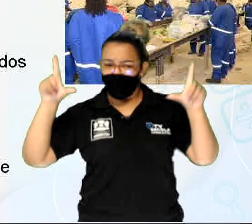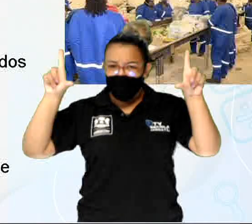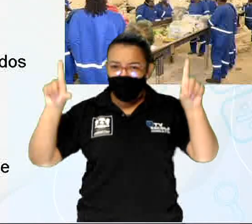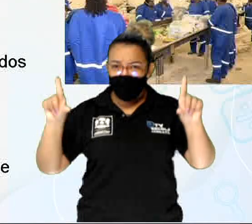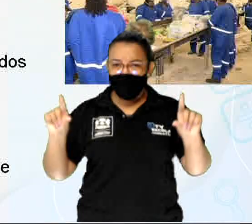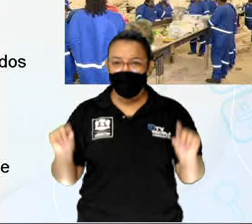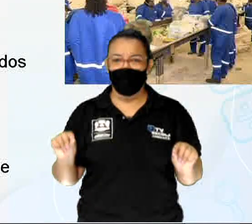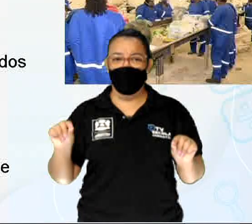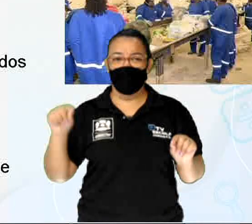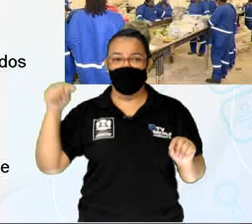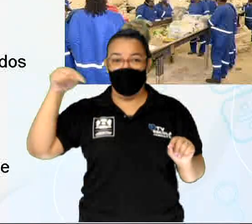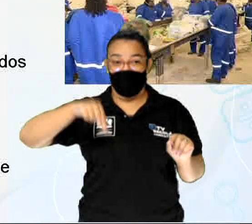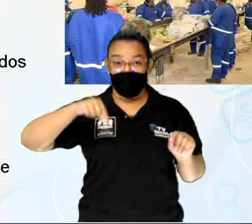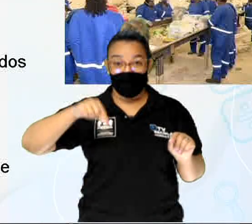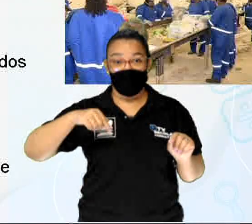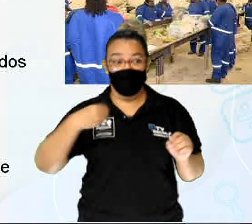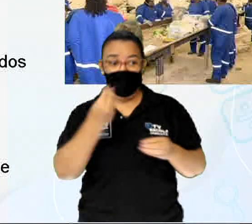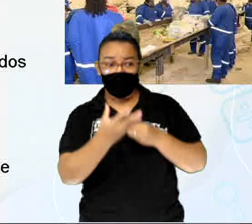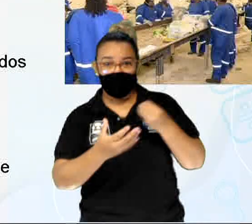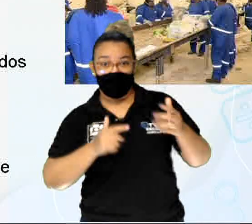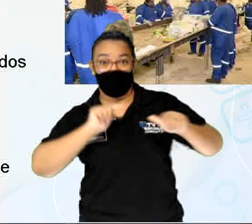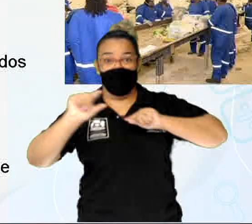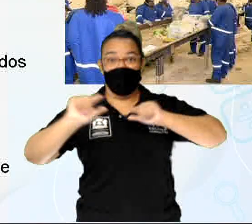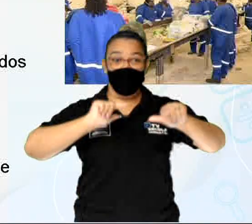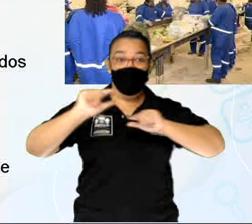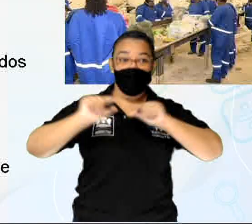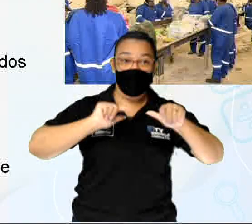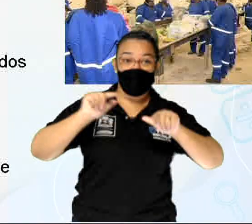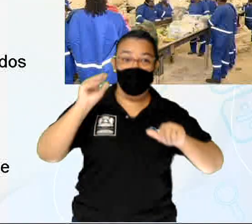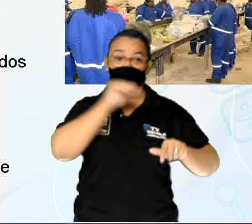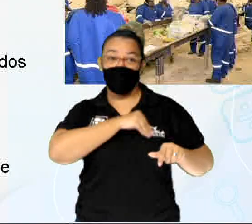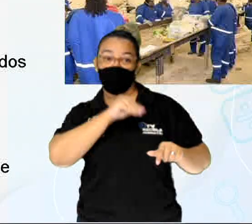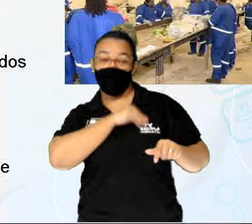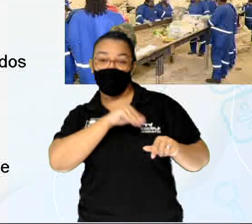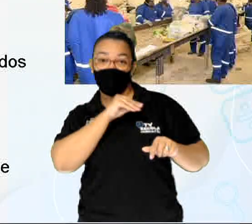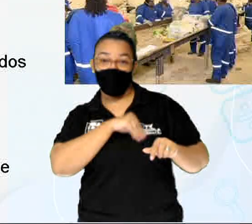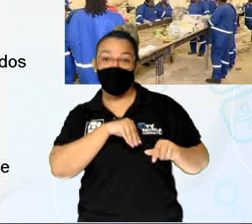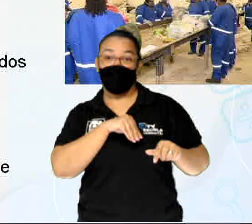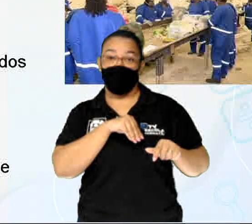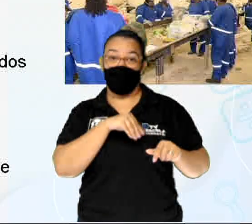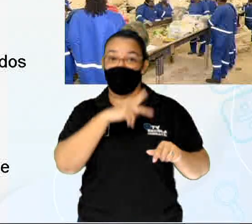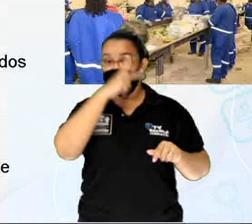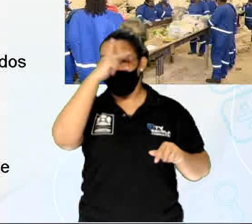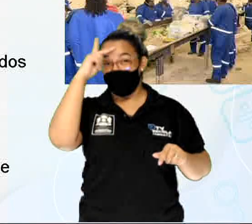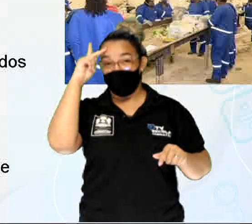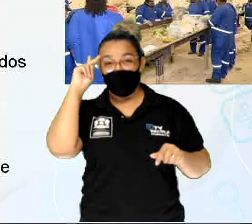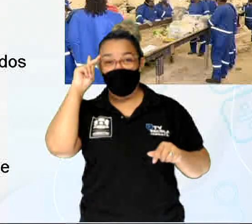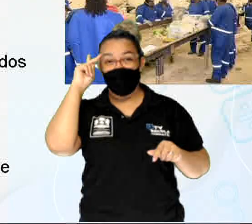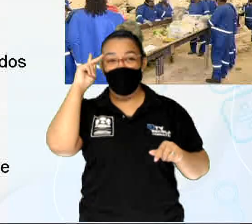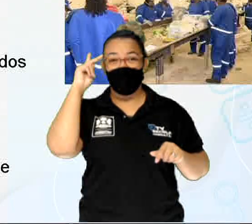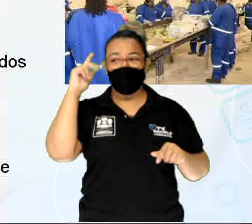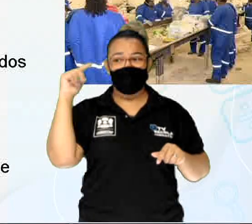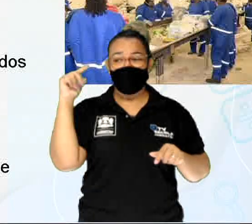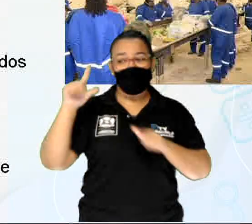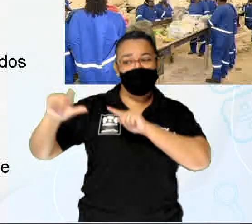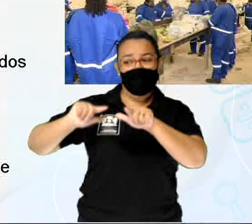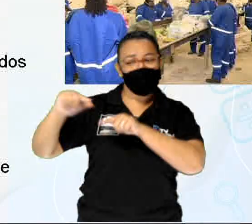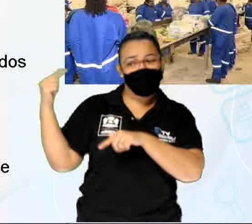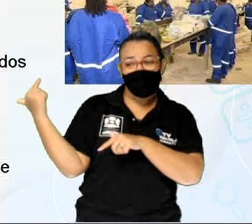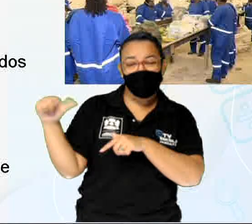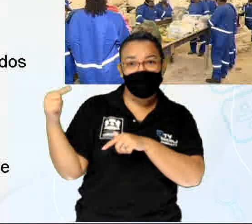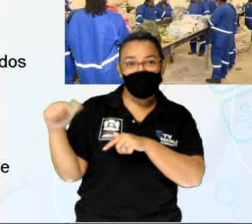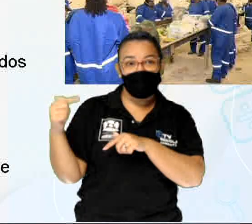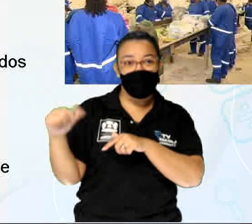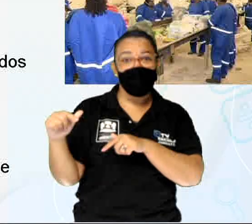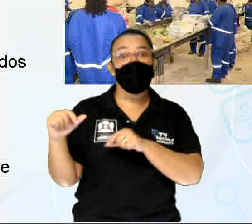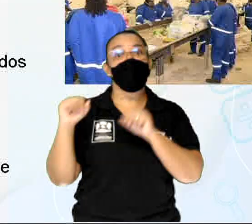também promove emprego e renda aos moradores. Principalmente aqueles que não tinham emprego, passaram a ser